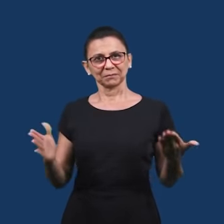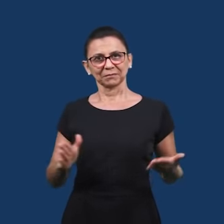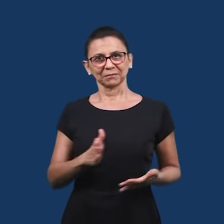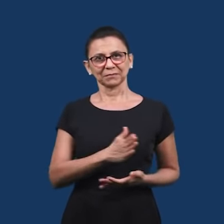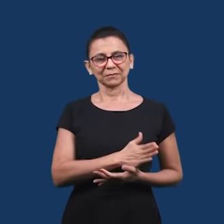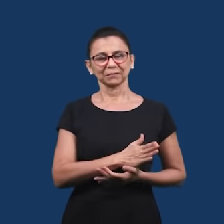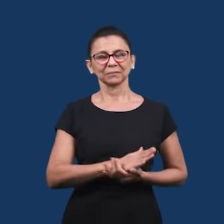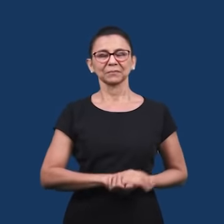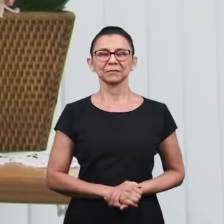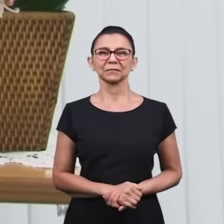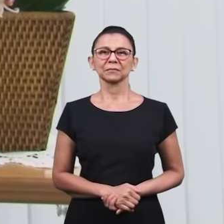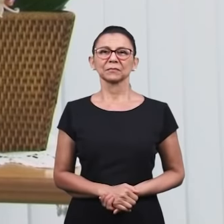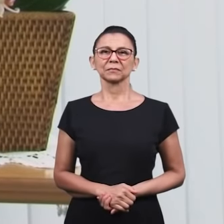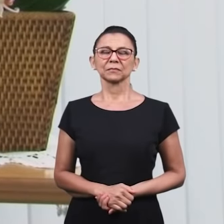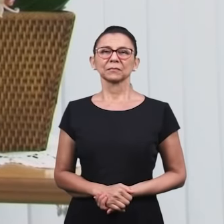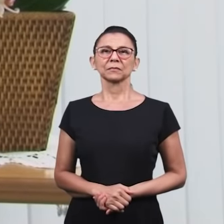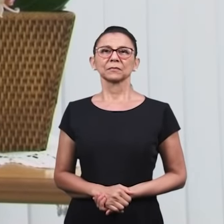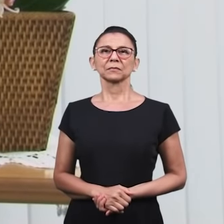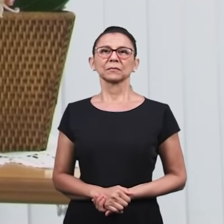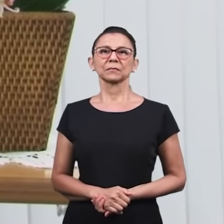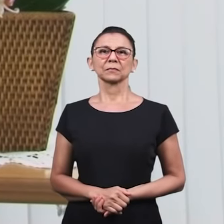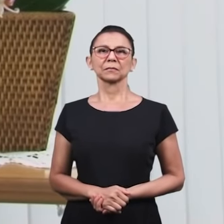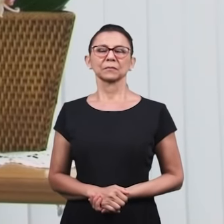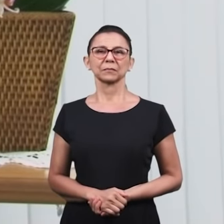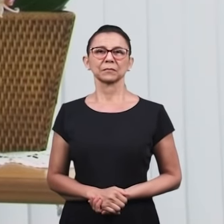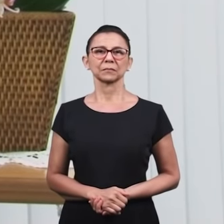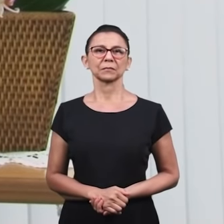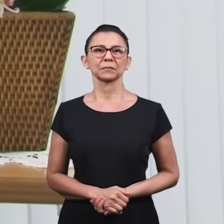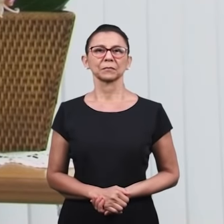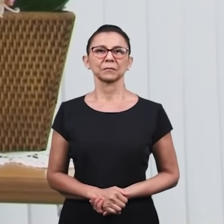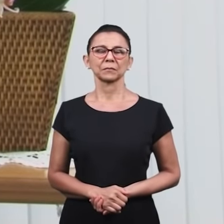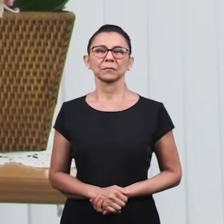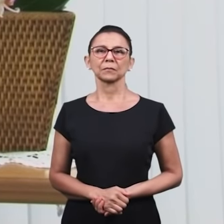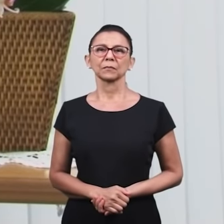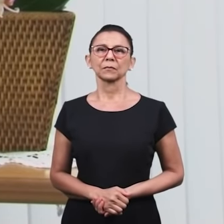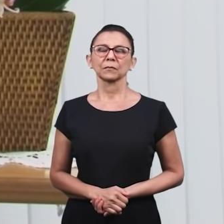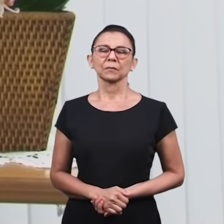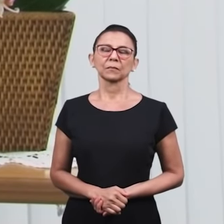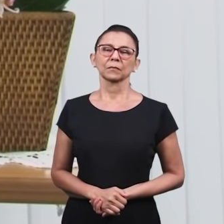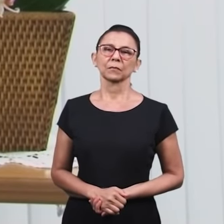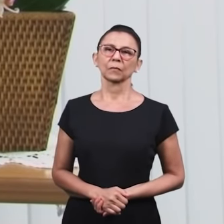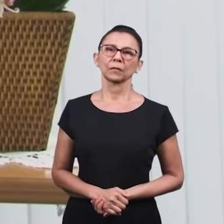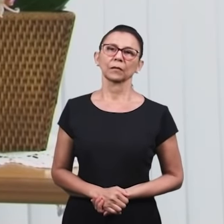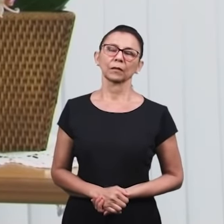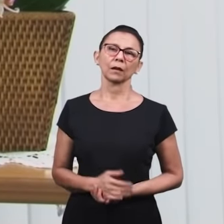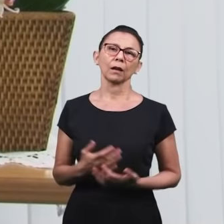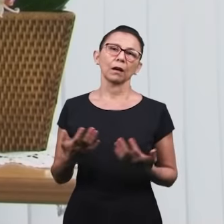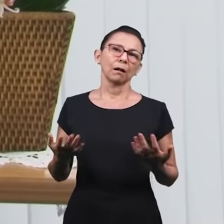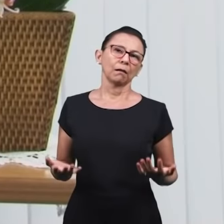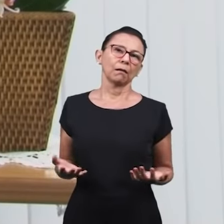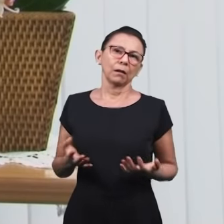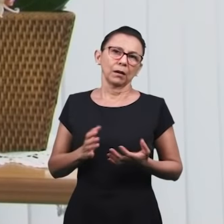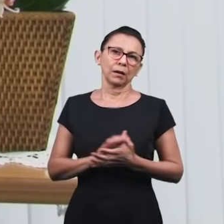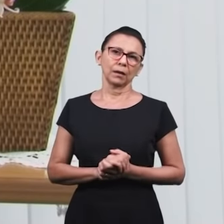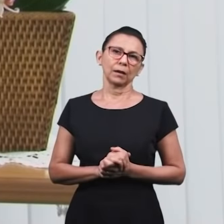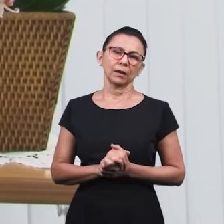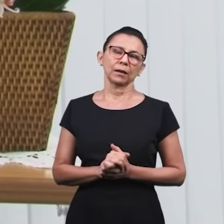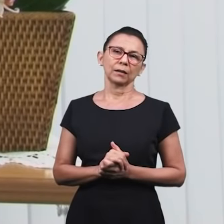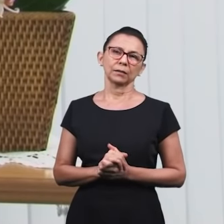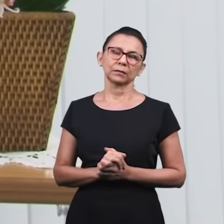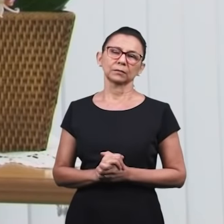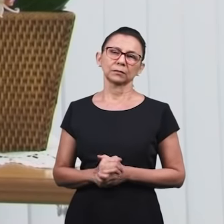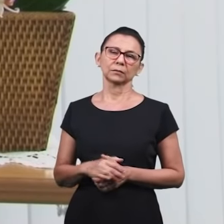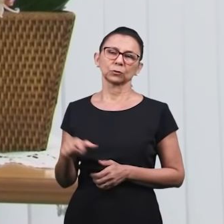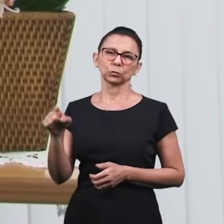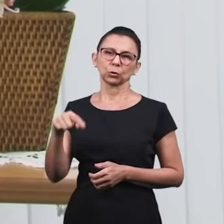Amém. Muito bem, irmãos. Como sempre falamos, não apenas a igreja que é o destino do recado pastoral,